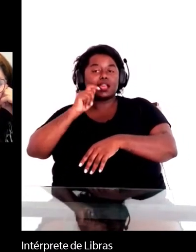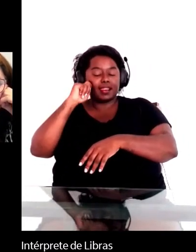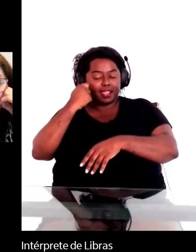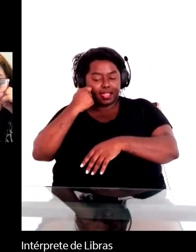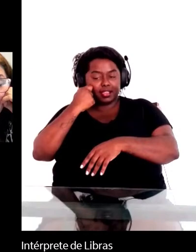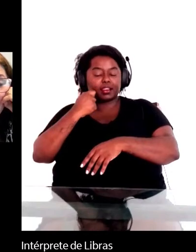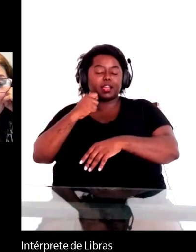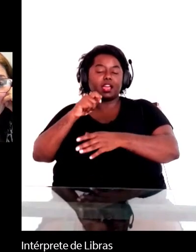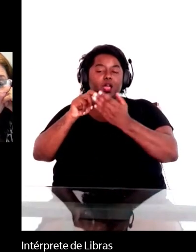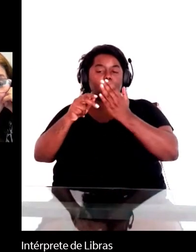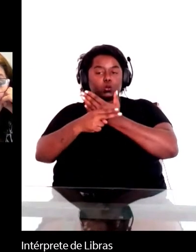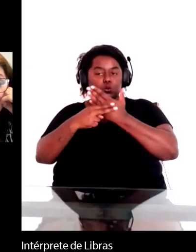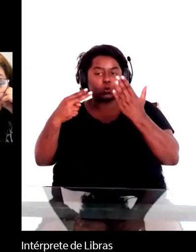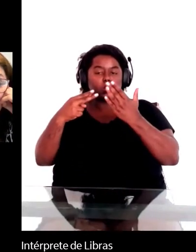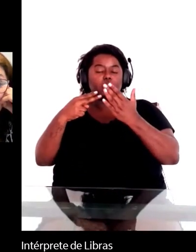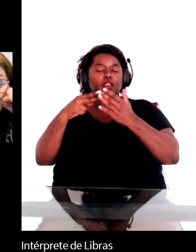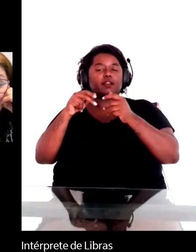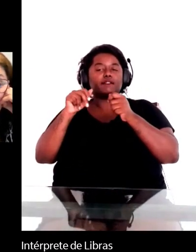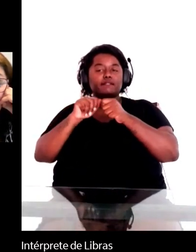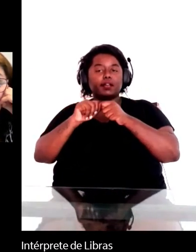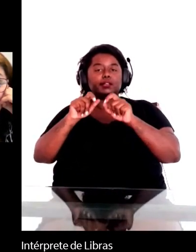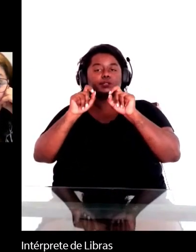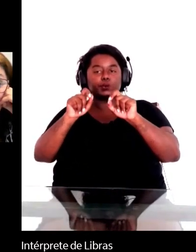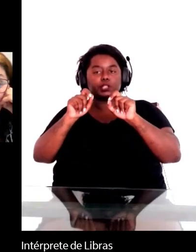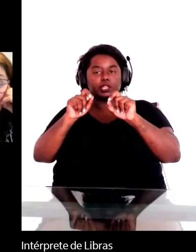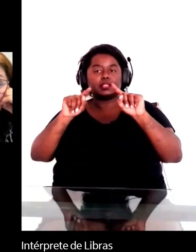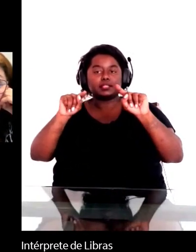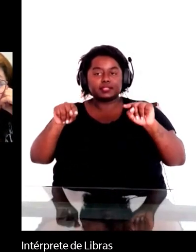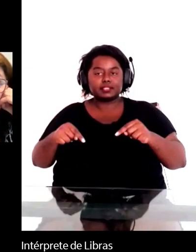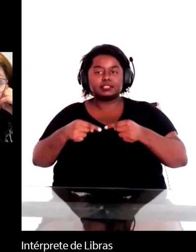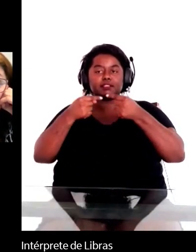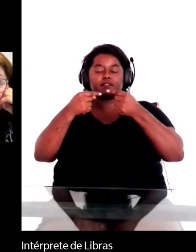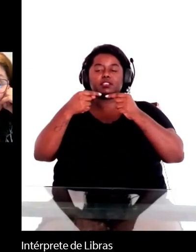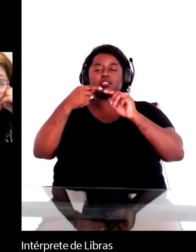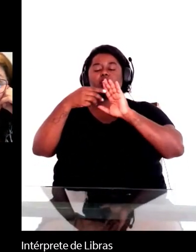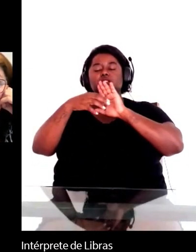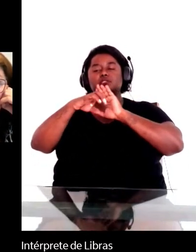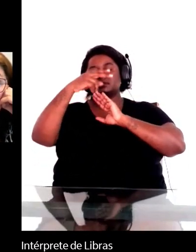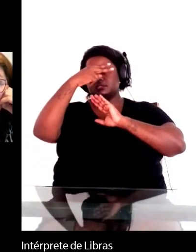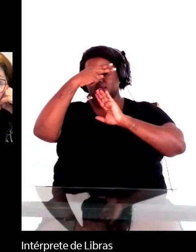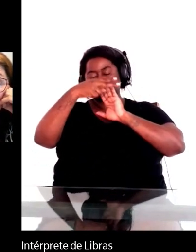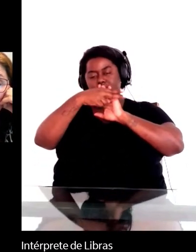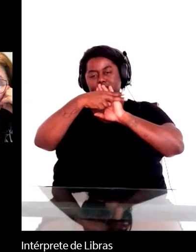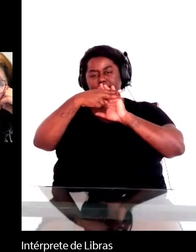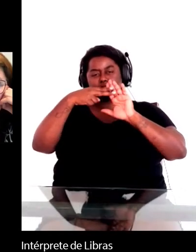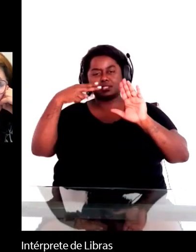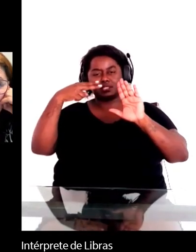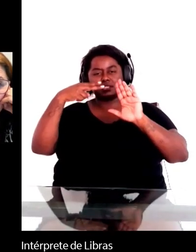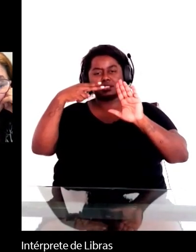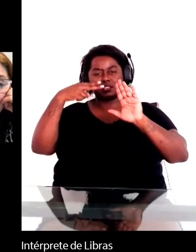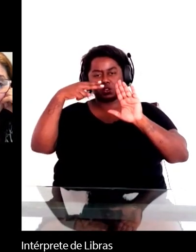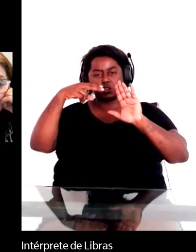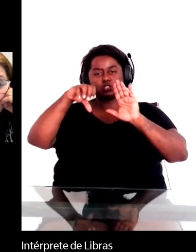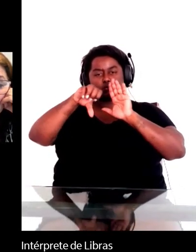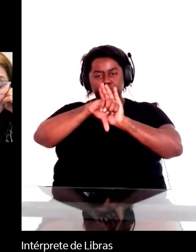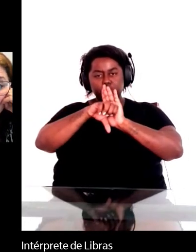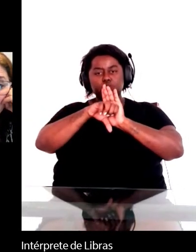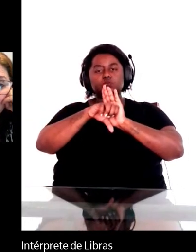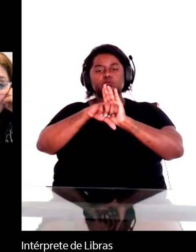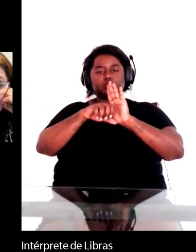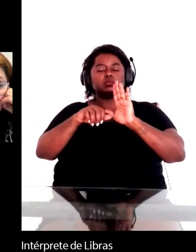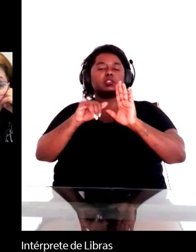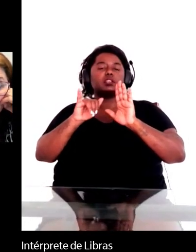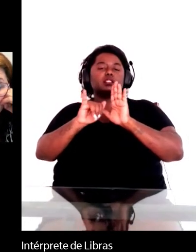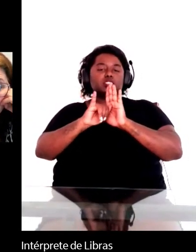vez disso, desafia as representações estereotipadas da identidade feminina negra de outras maneiras. Por